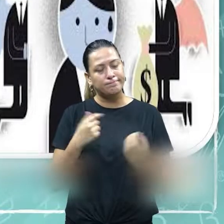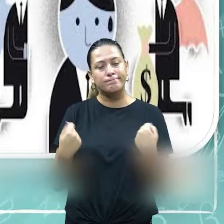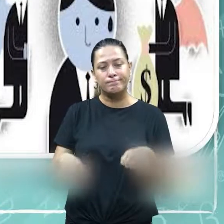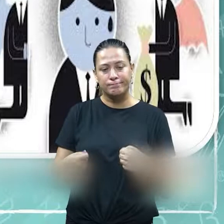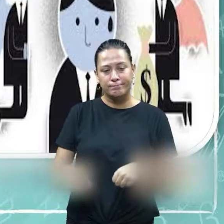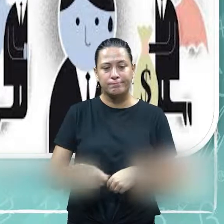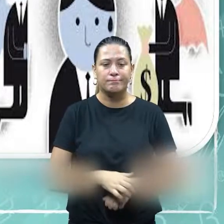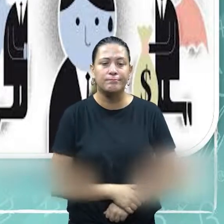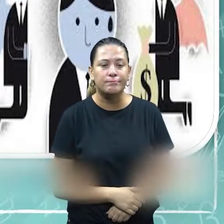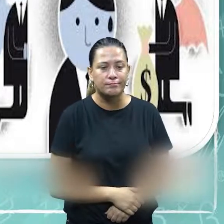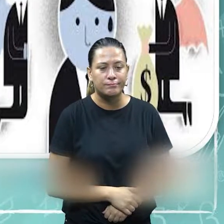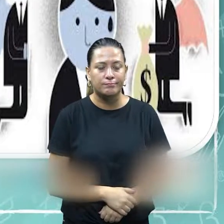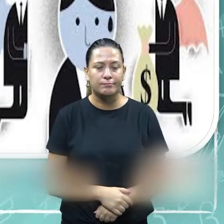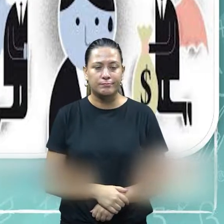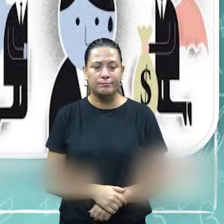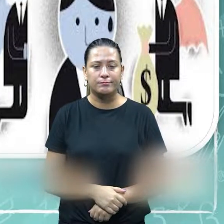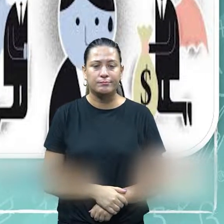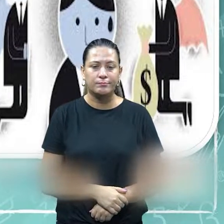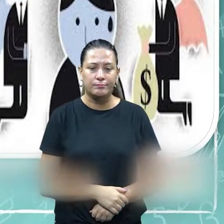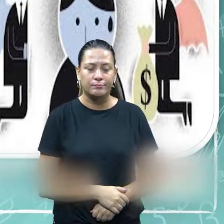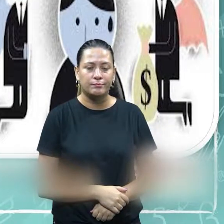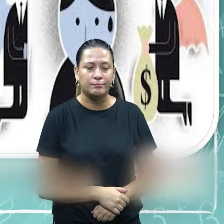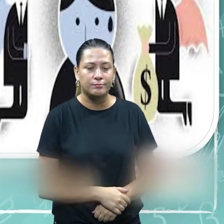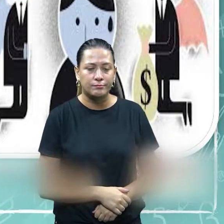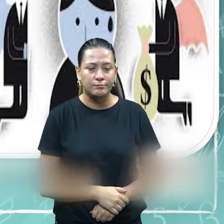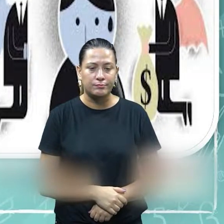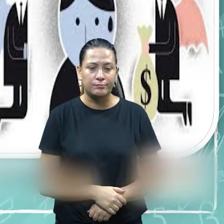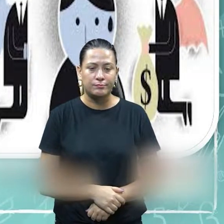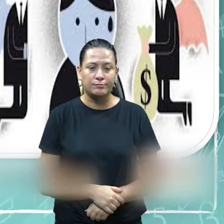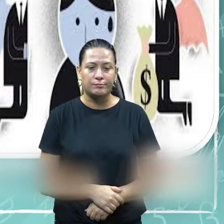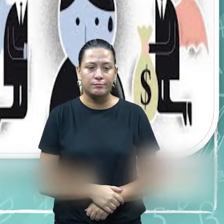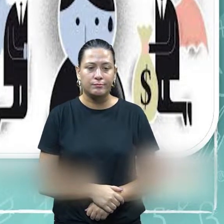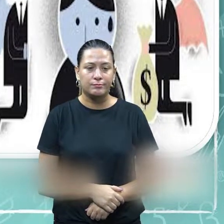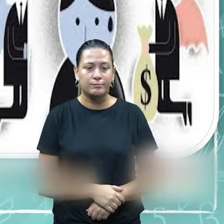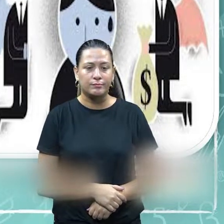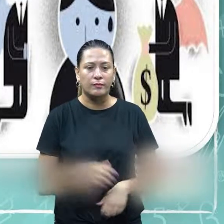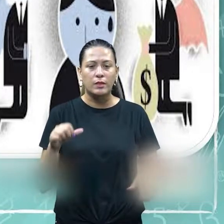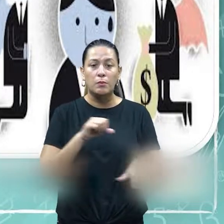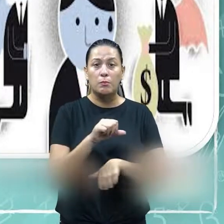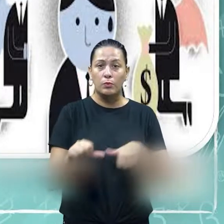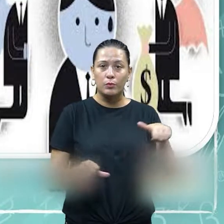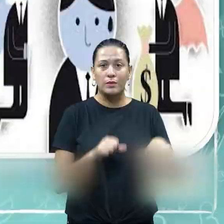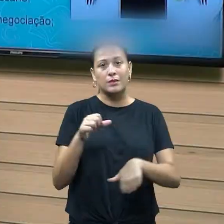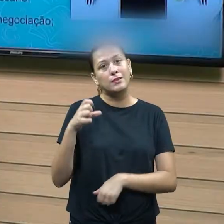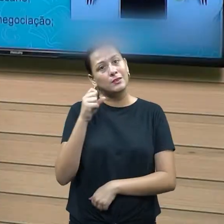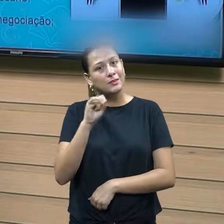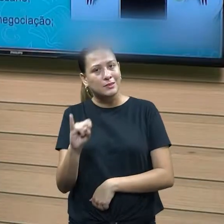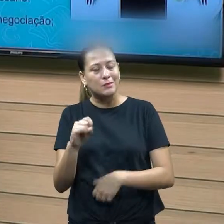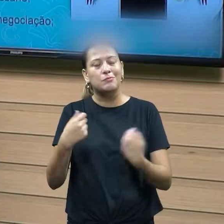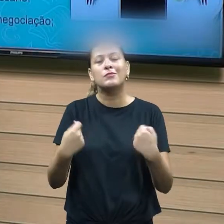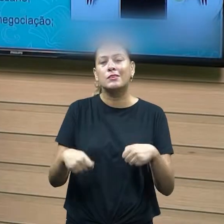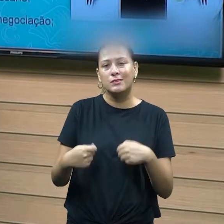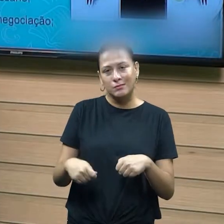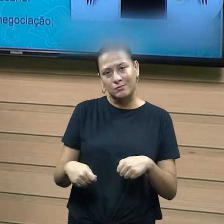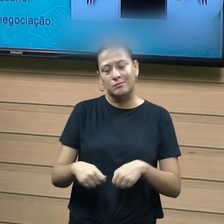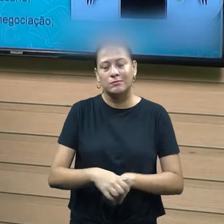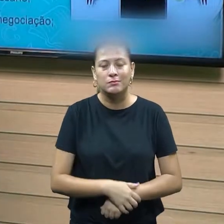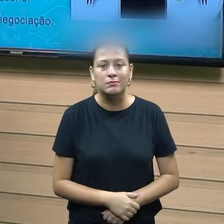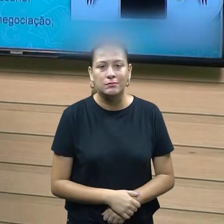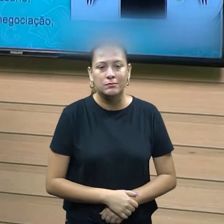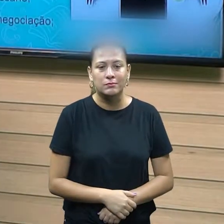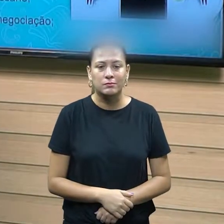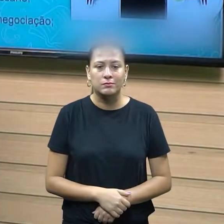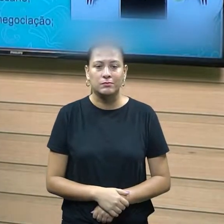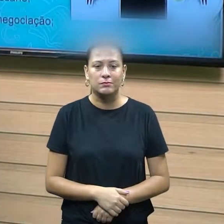Ou que ela deixou bem claro, e isso a gente viu também nesse movimento, que é questão de ser flexível quando for necessário. Ou seja, eu não posso entrar num